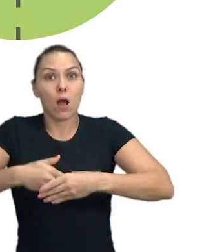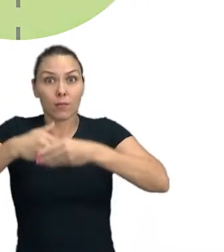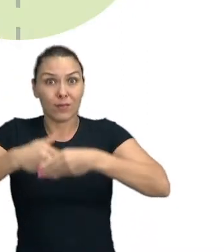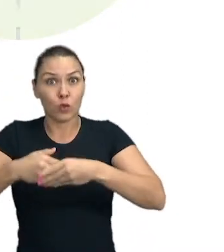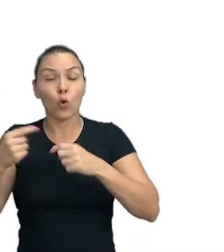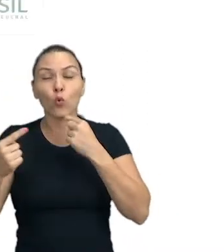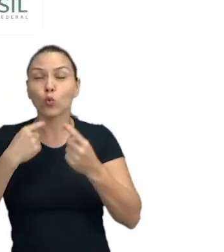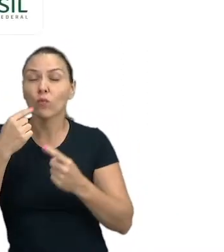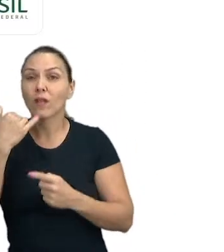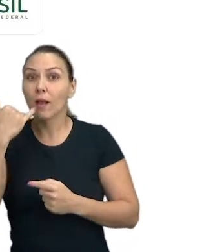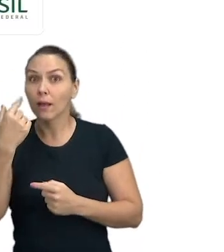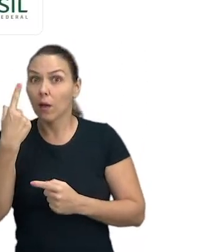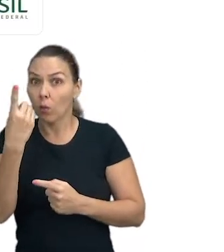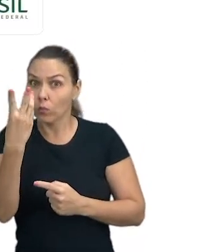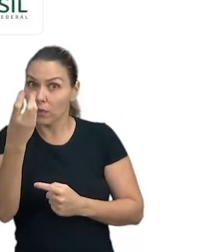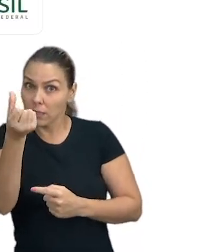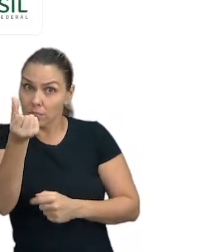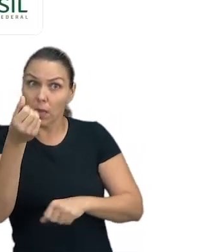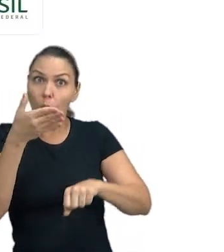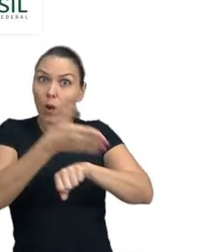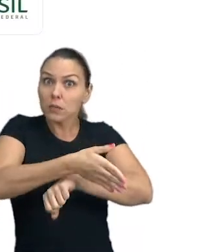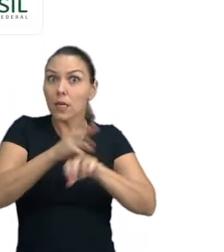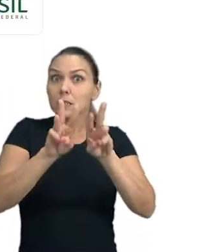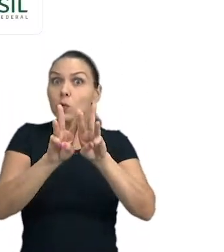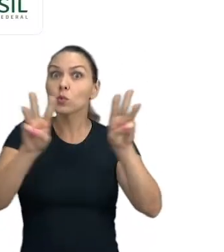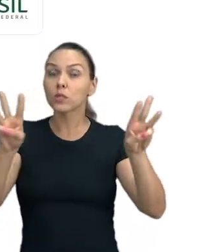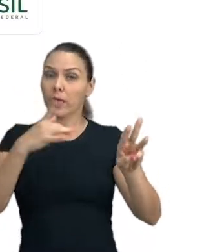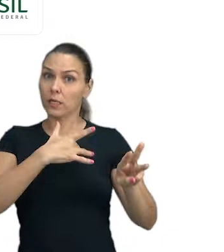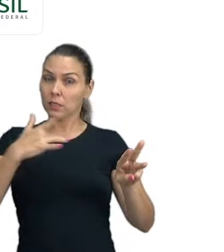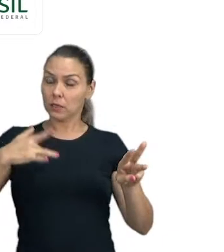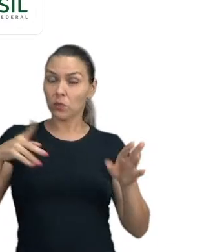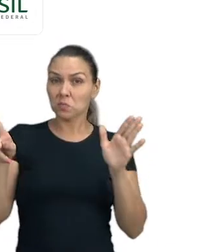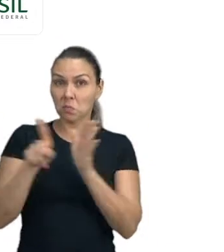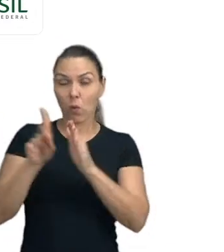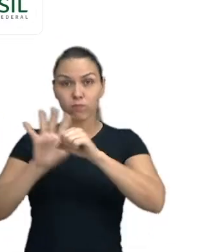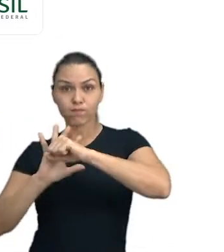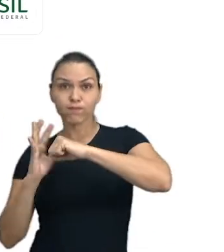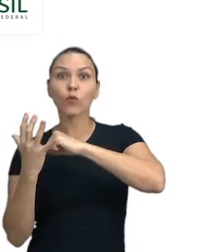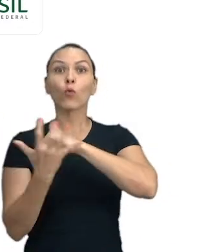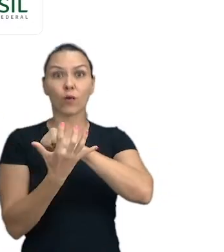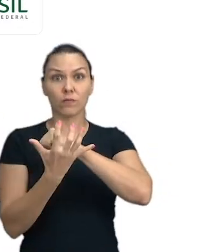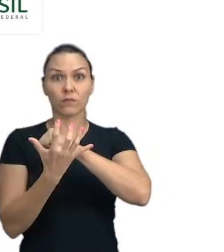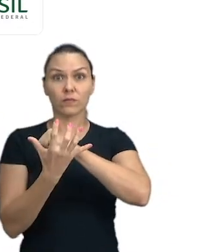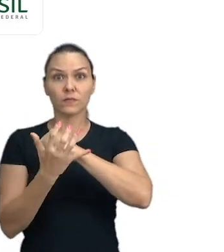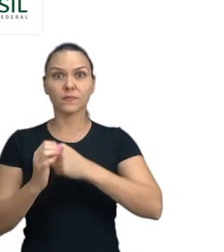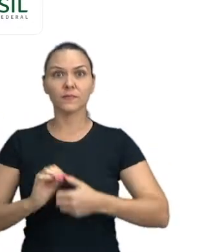aperto de mãos. Caso apresente os sintomas, ligue 136 ou procure um posto de saúde.